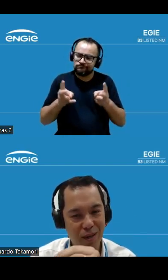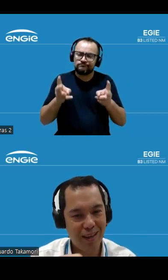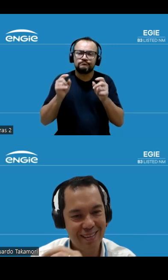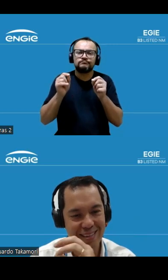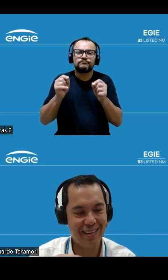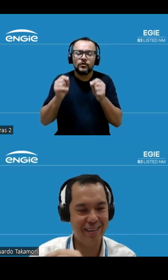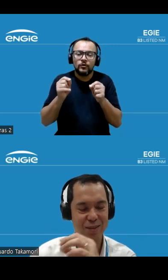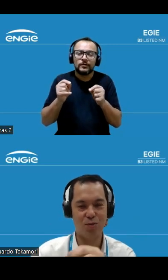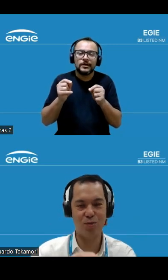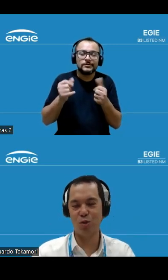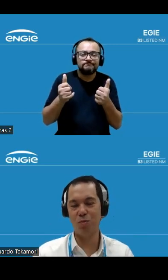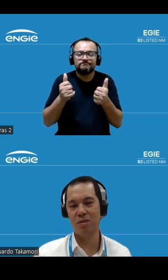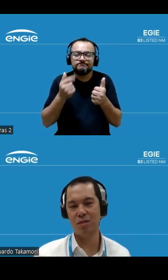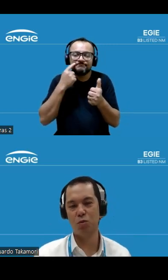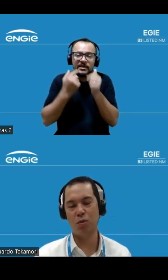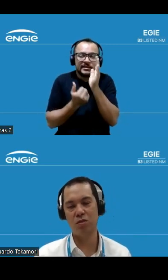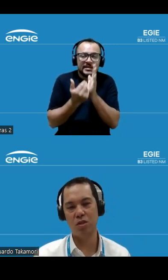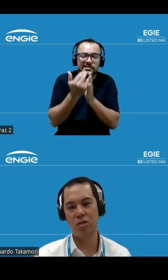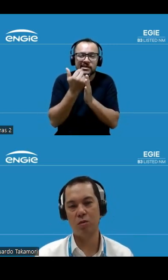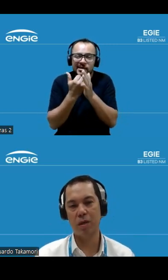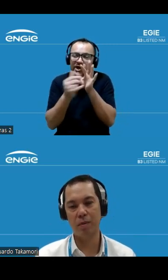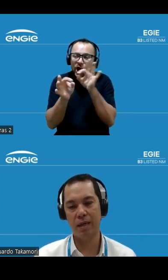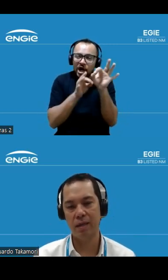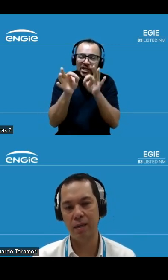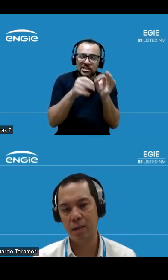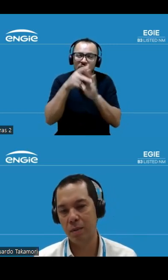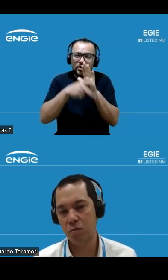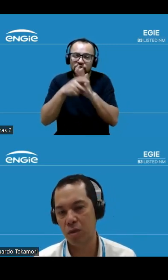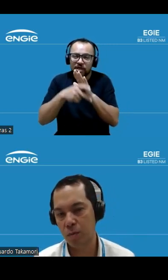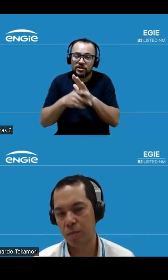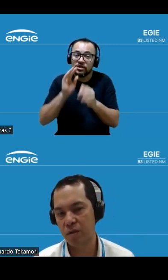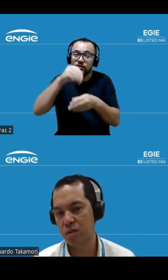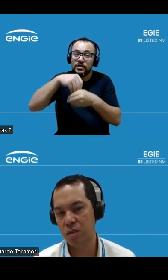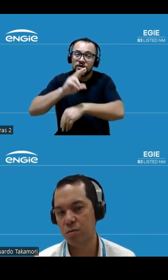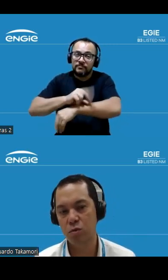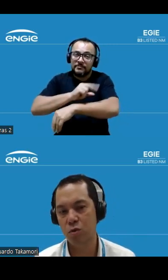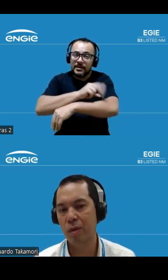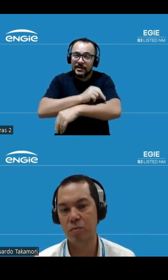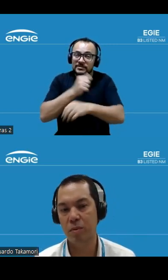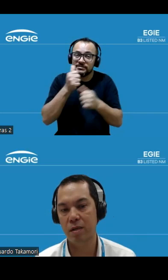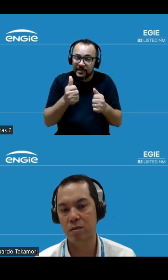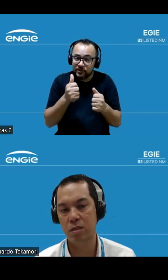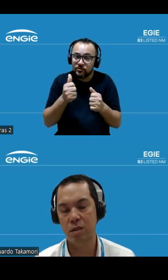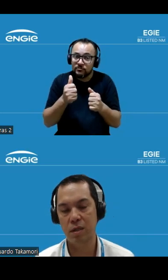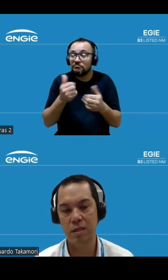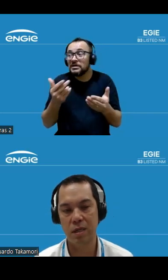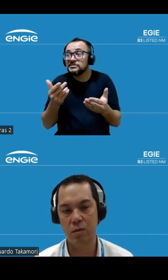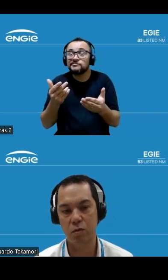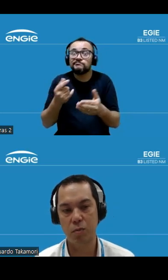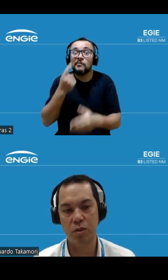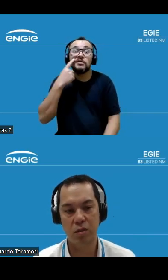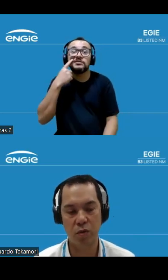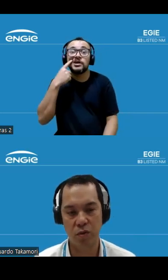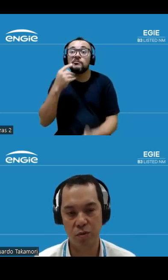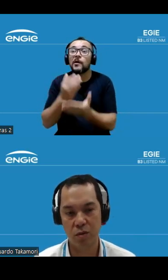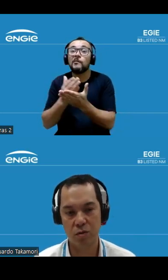aprimorando desenhando otimizando os projetos que a tem no pipeline mas não tem nenhuma previsão de curto e médio prazo de iniciar um